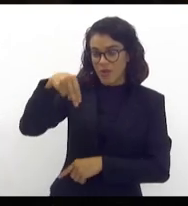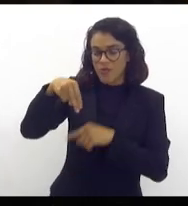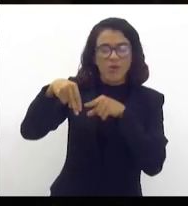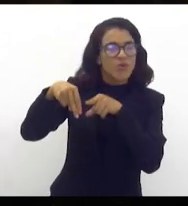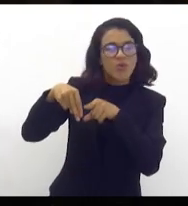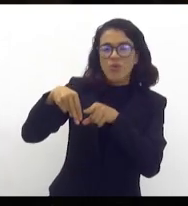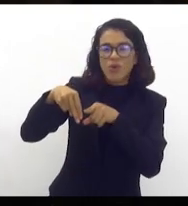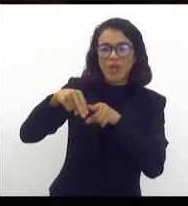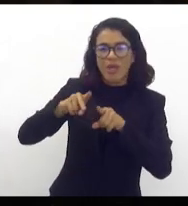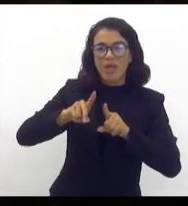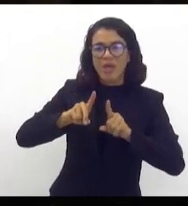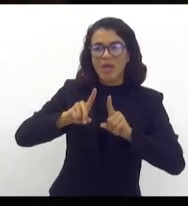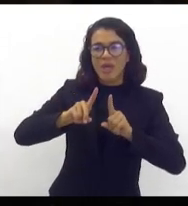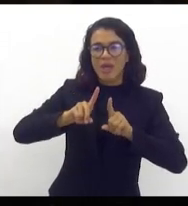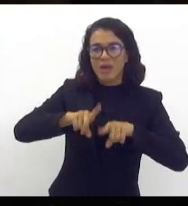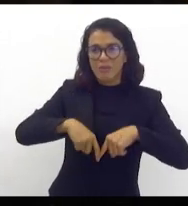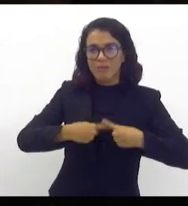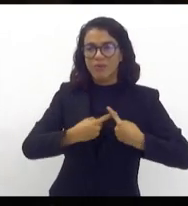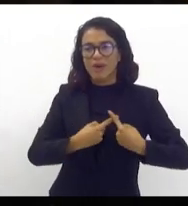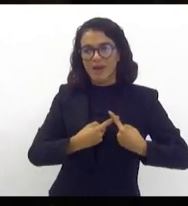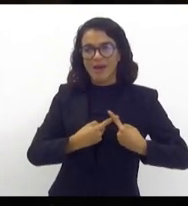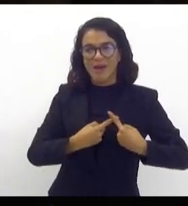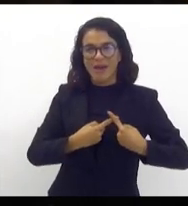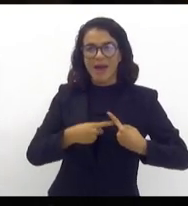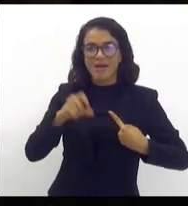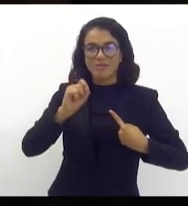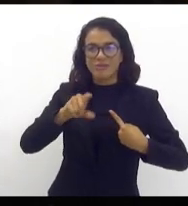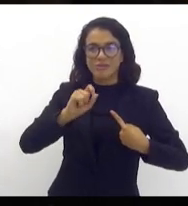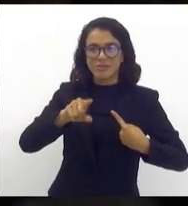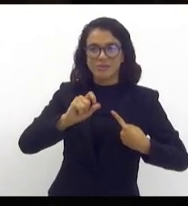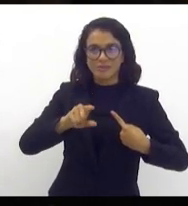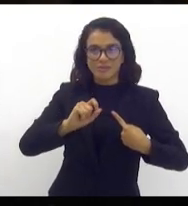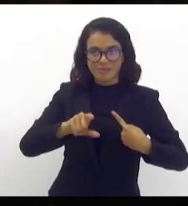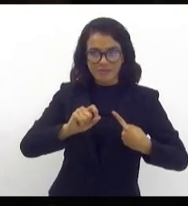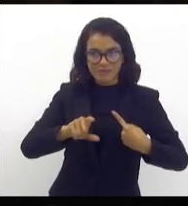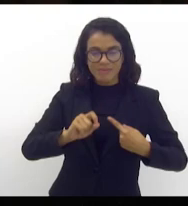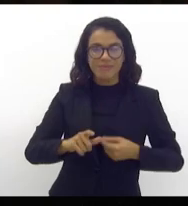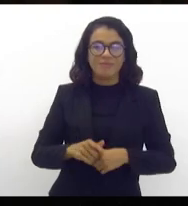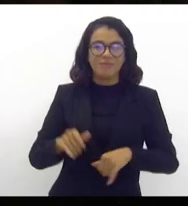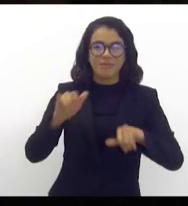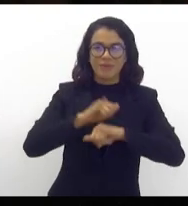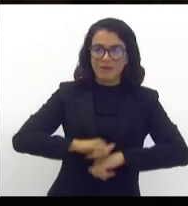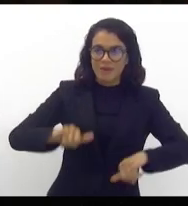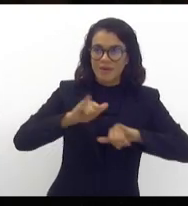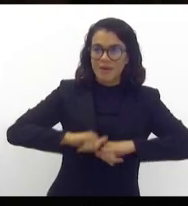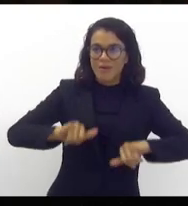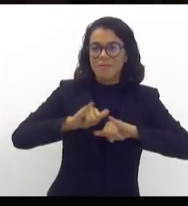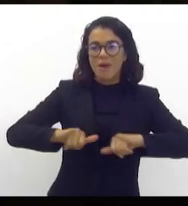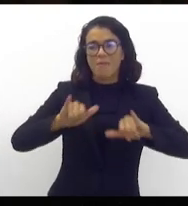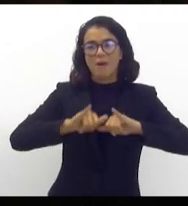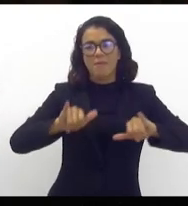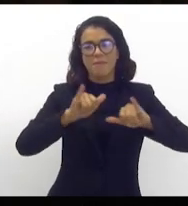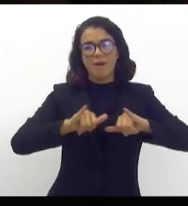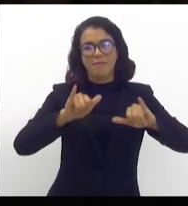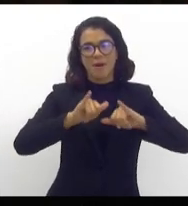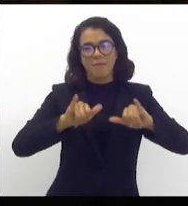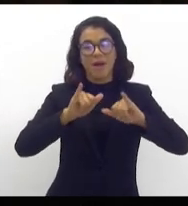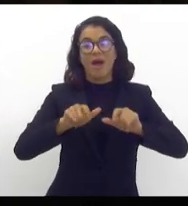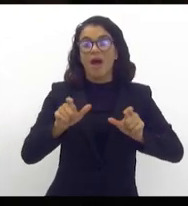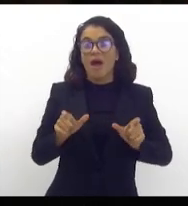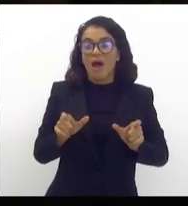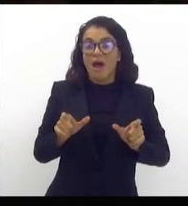novembro rosa, e aí teremos também as campanhas preventivas ao